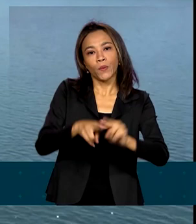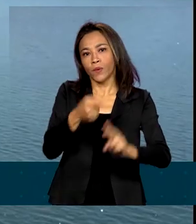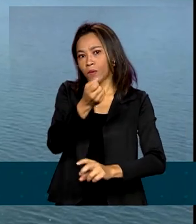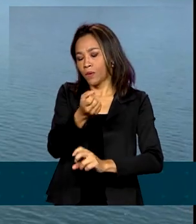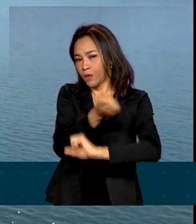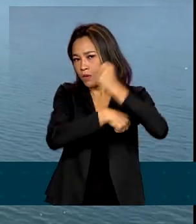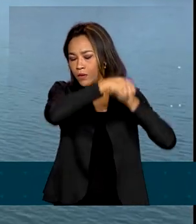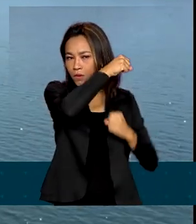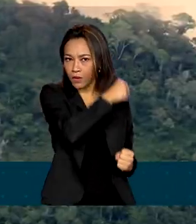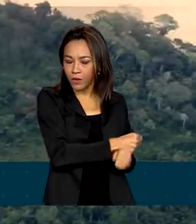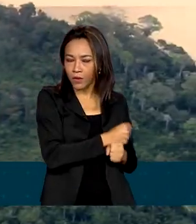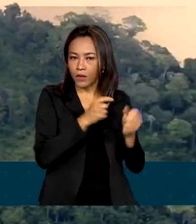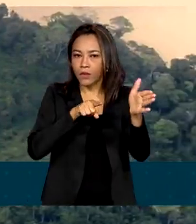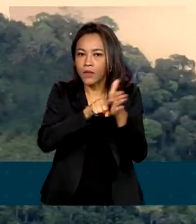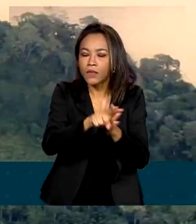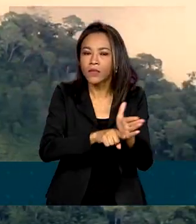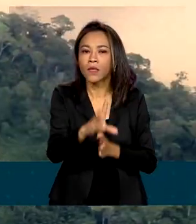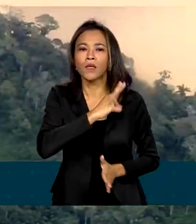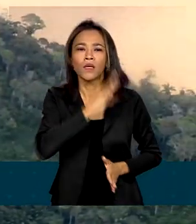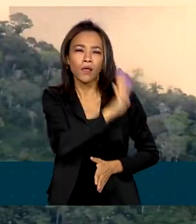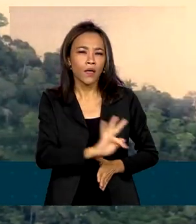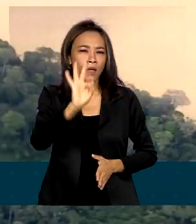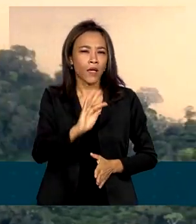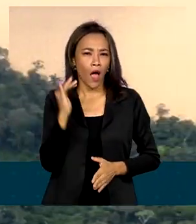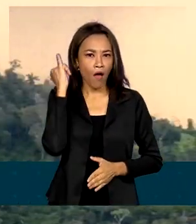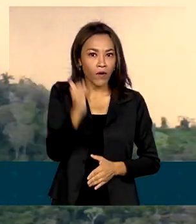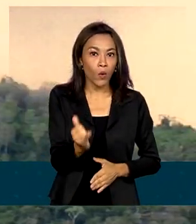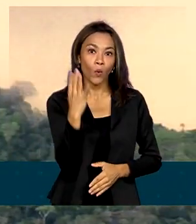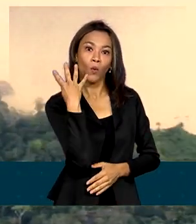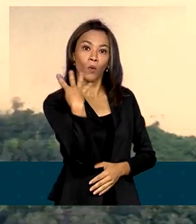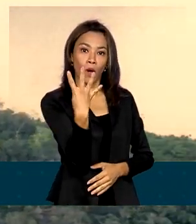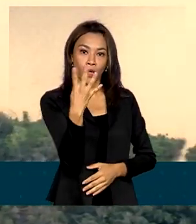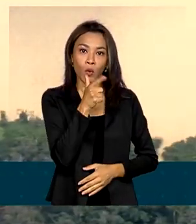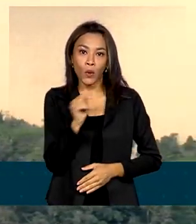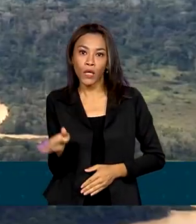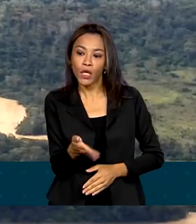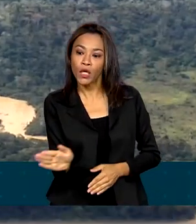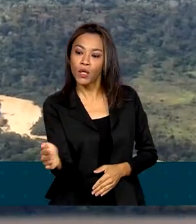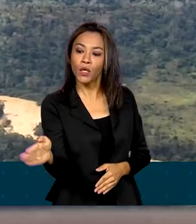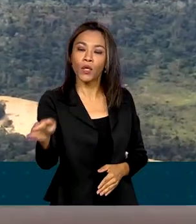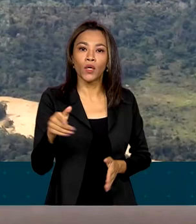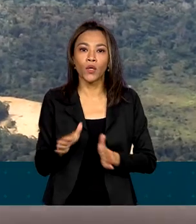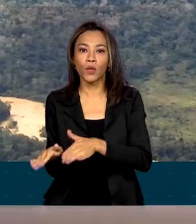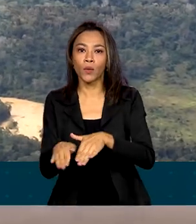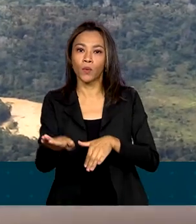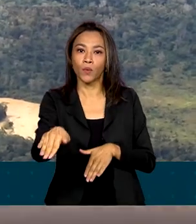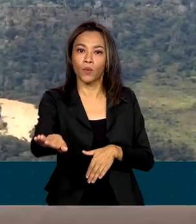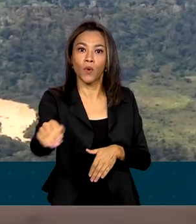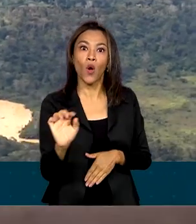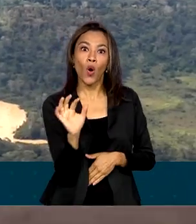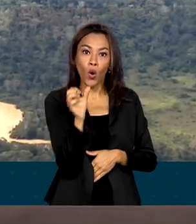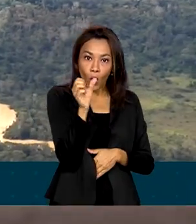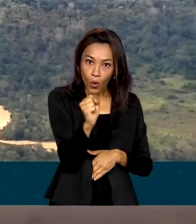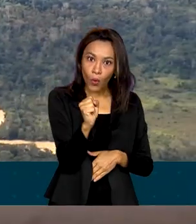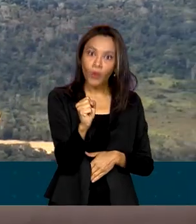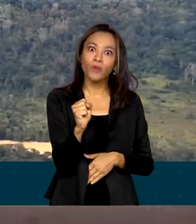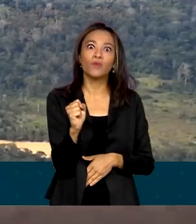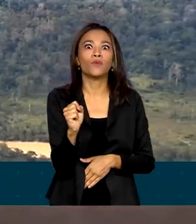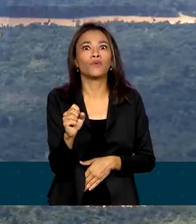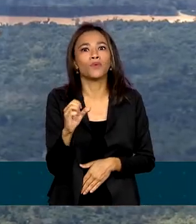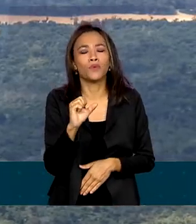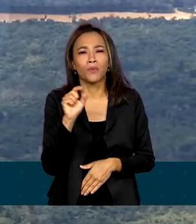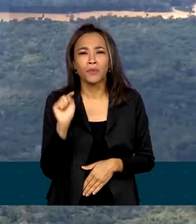peritos da Polícia Federal revelou que quatro rios da região dos Yanomami têm 8.600% a mais de